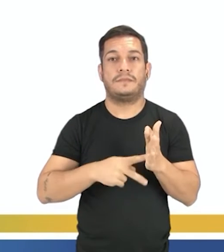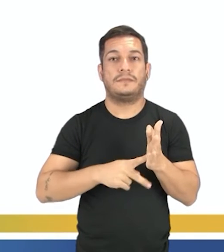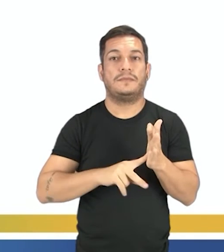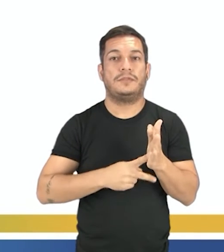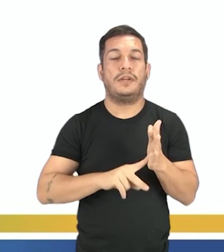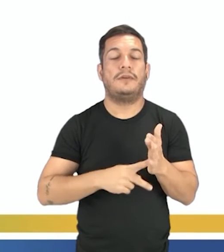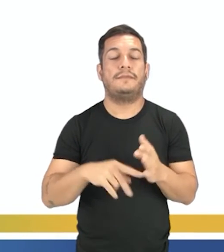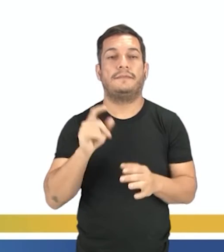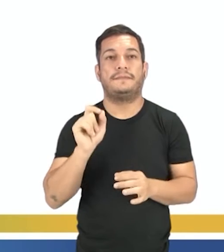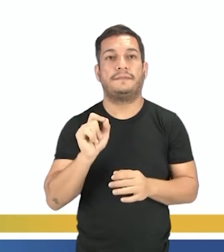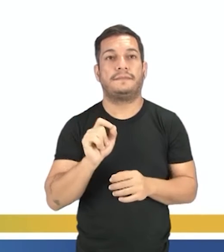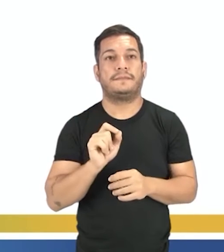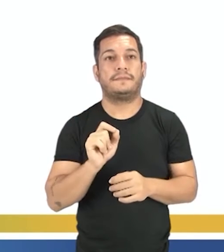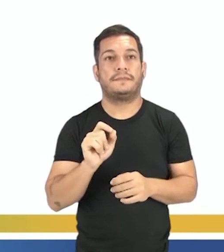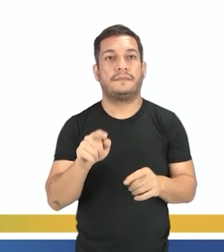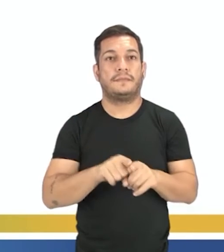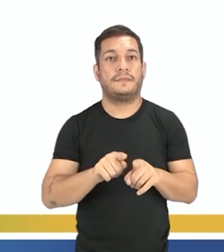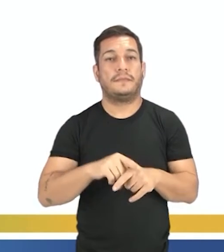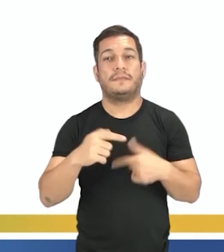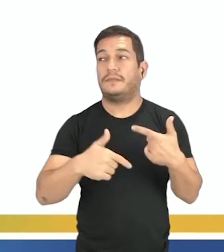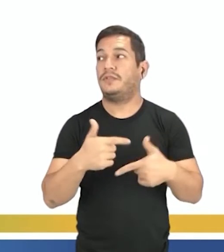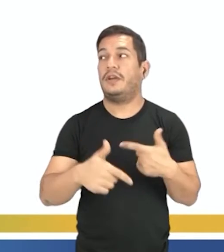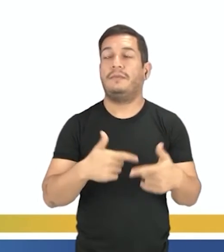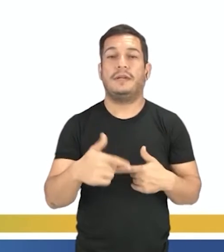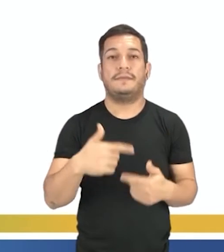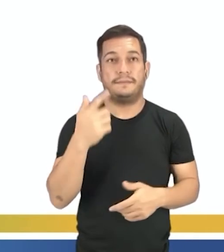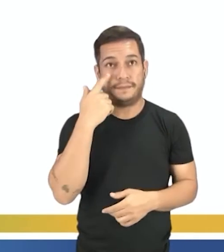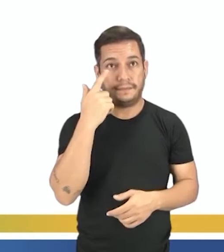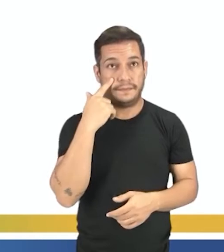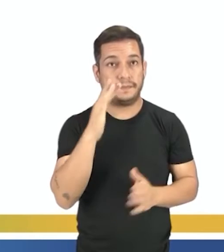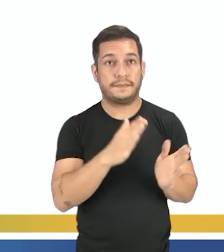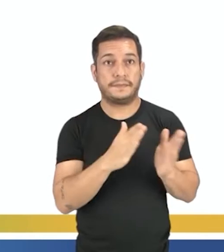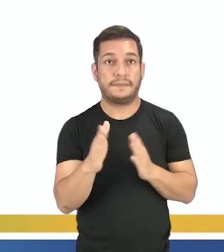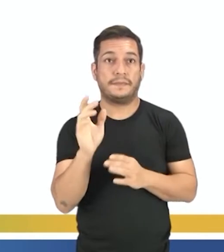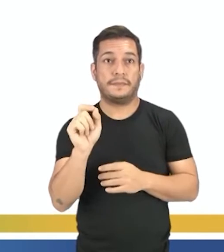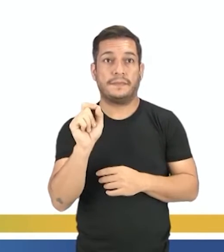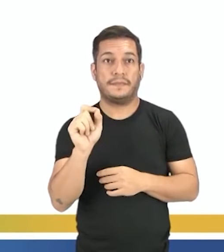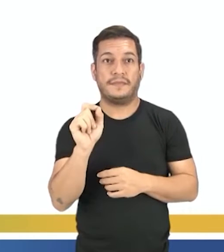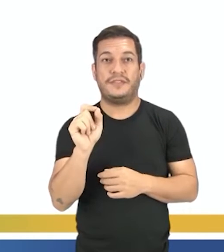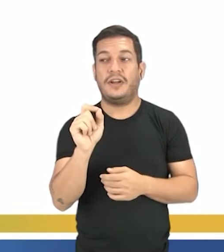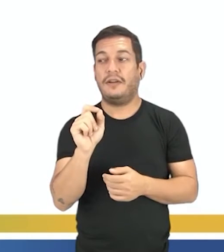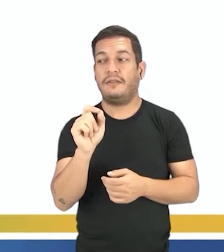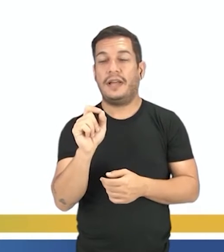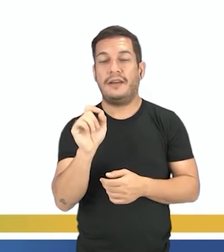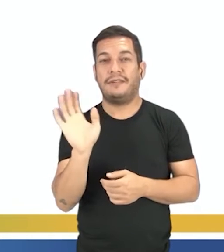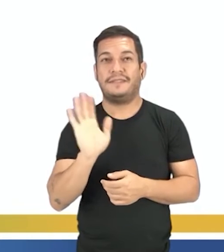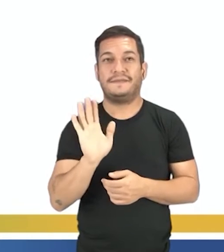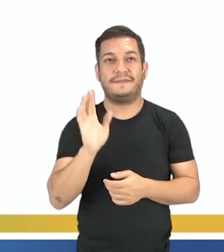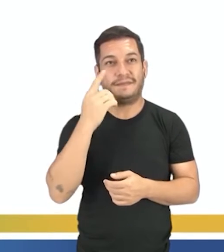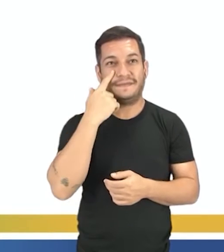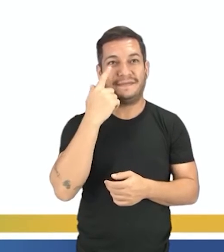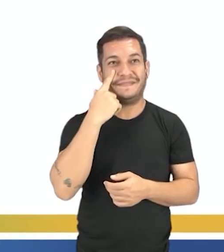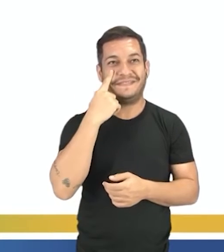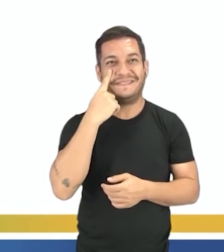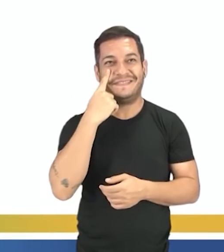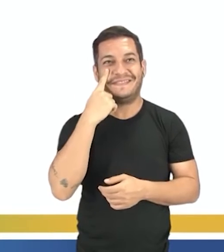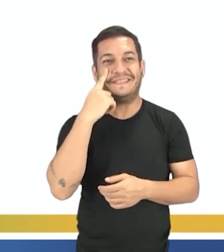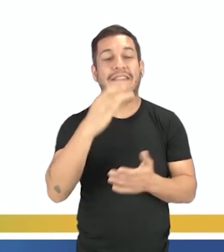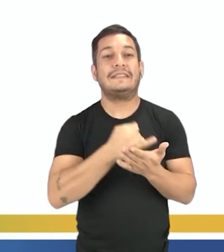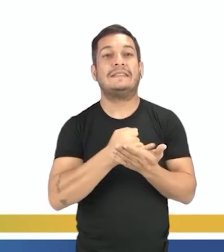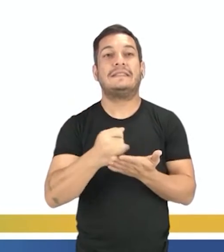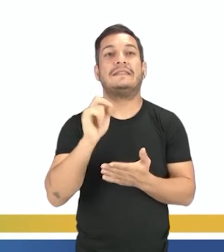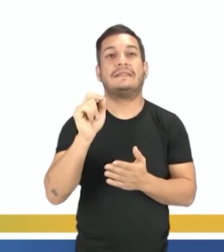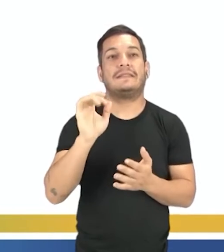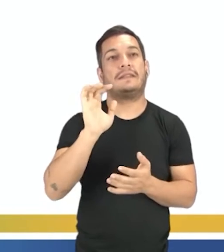revoltas. Esses trabalhadores, com o passar do tempo, começam a organizar em sindicatos. Iniciam